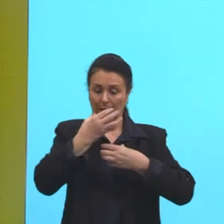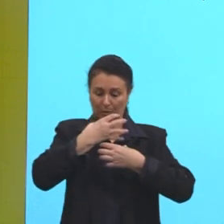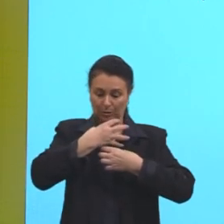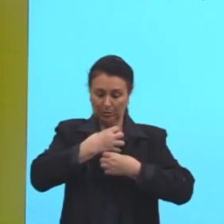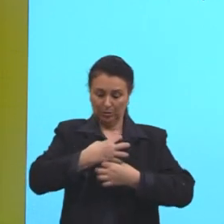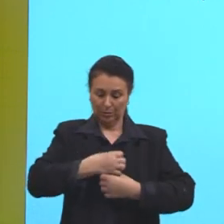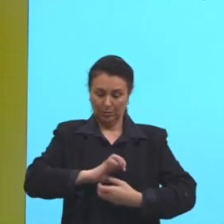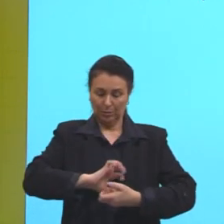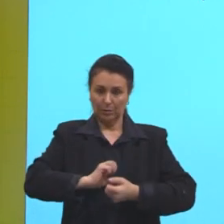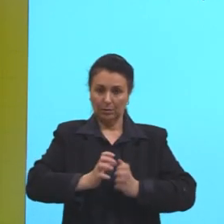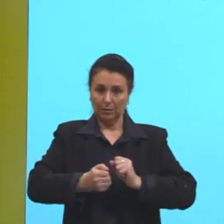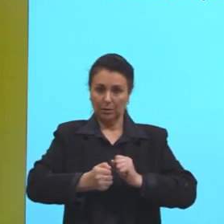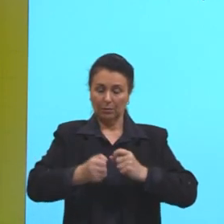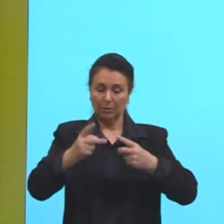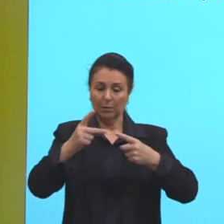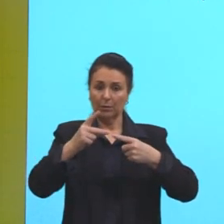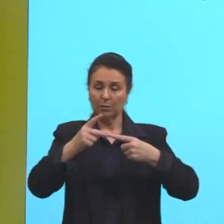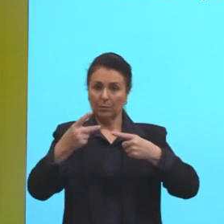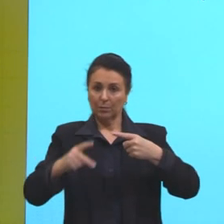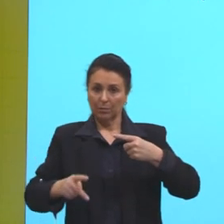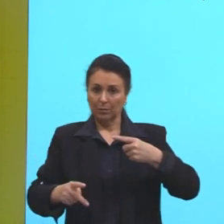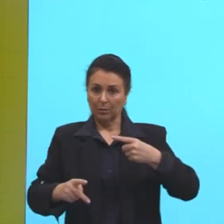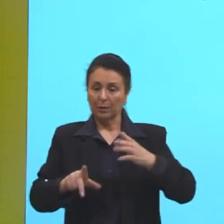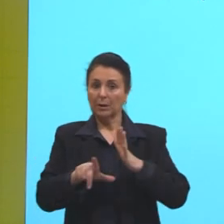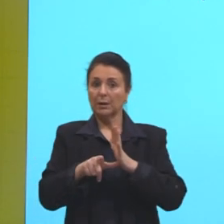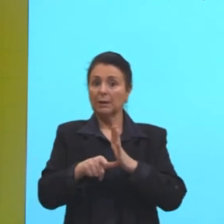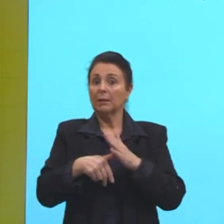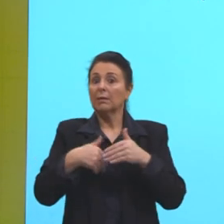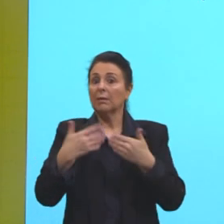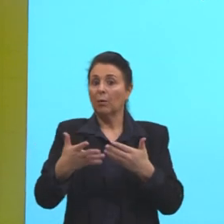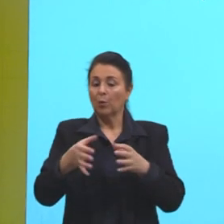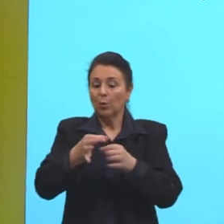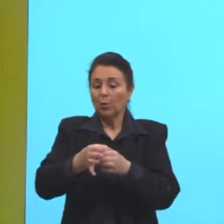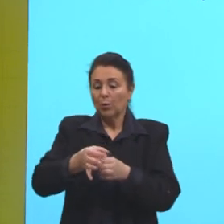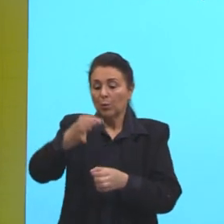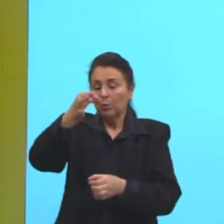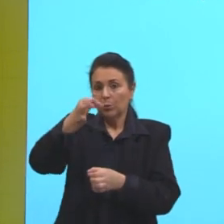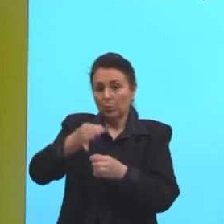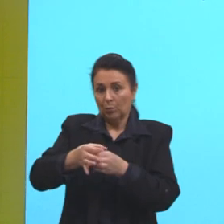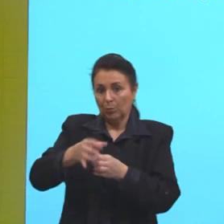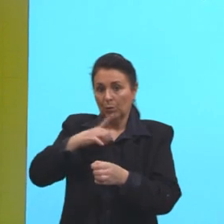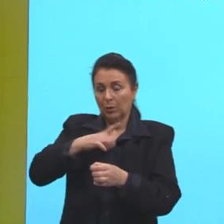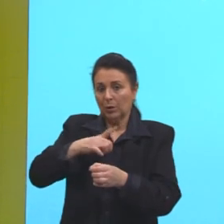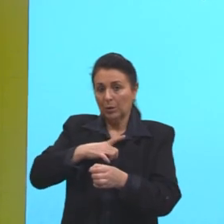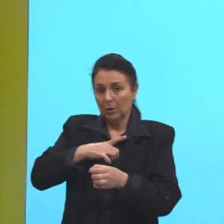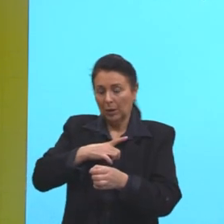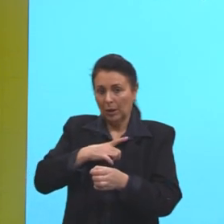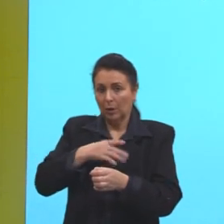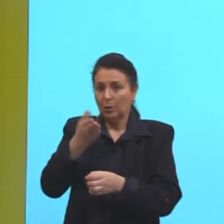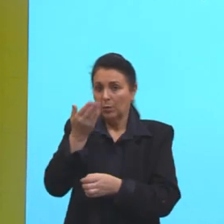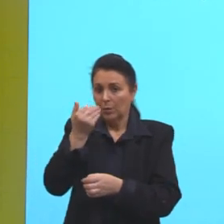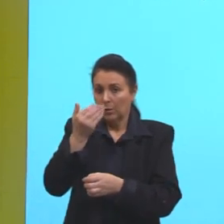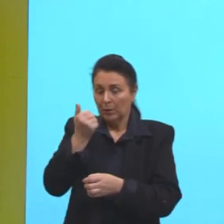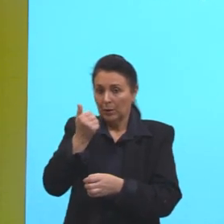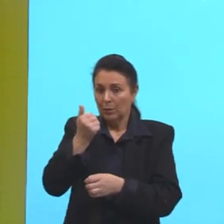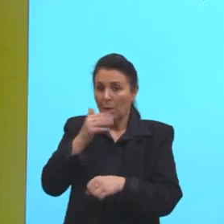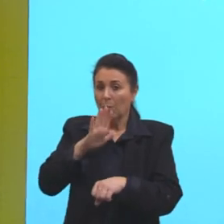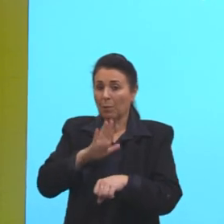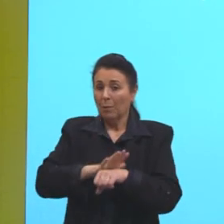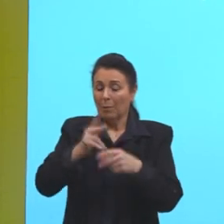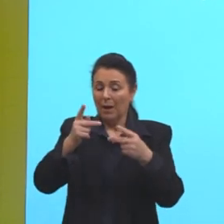Então, logo, o tubo que tiver o alimento com maior número de